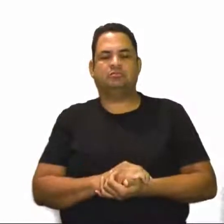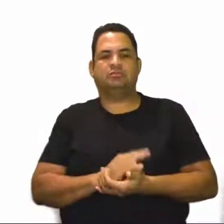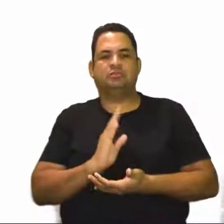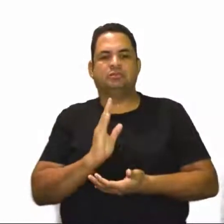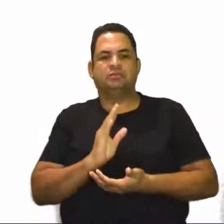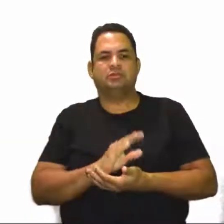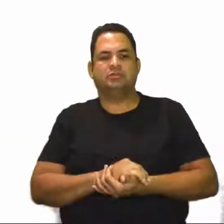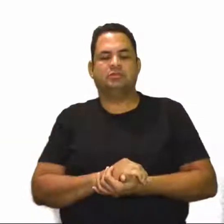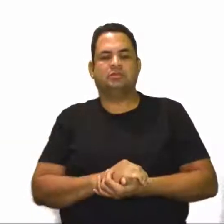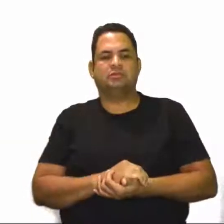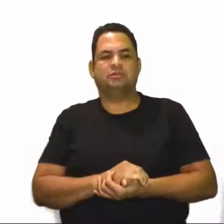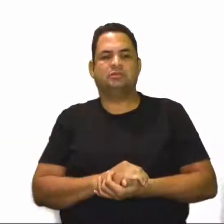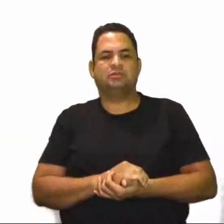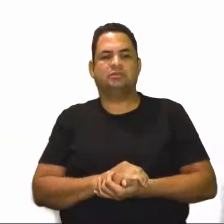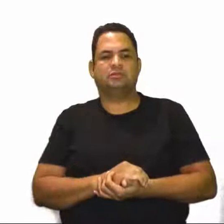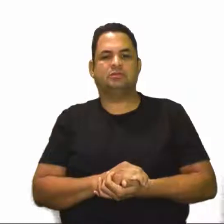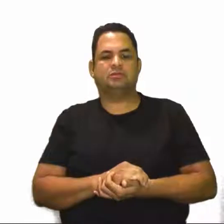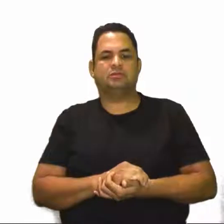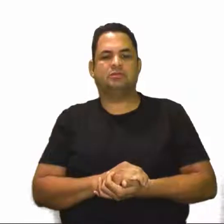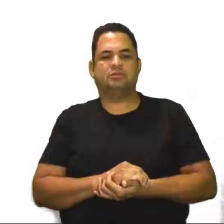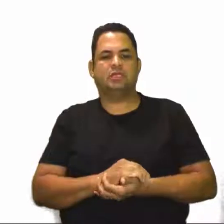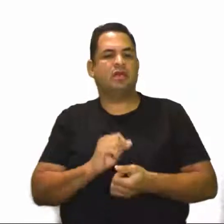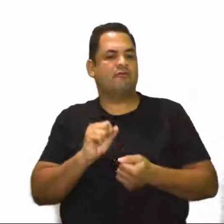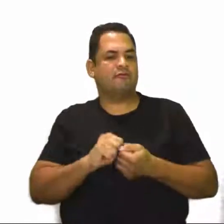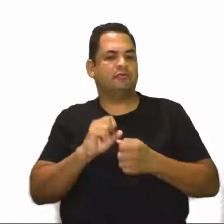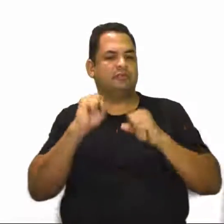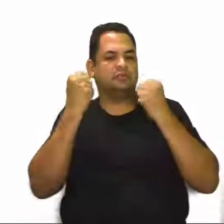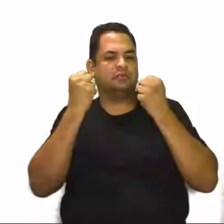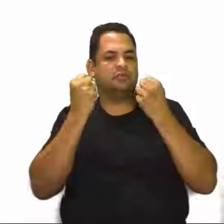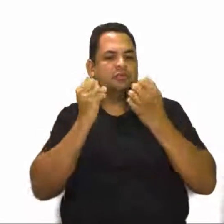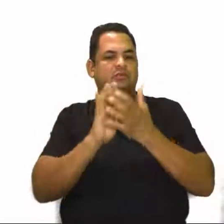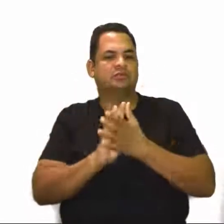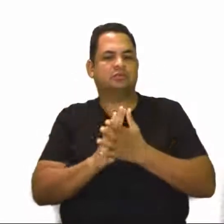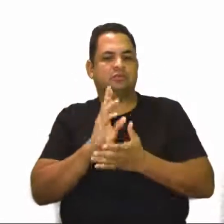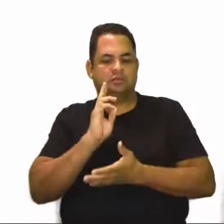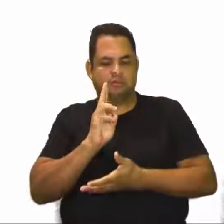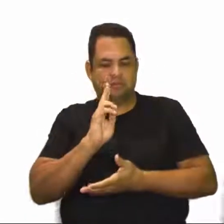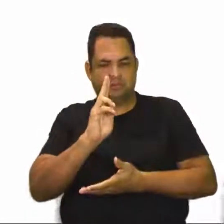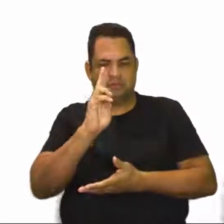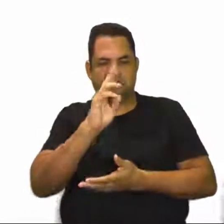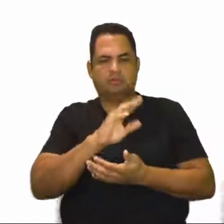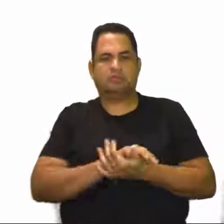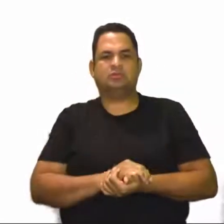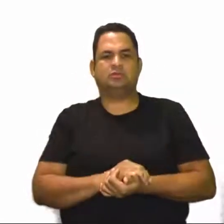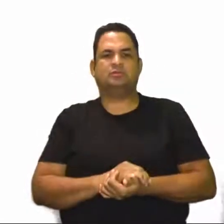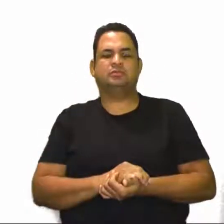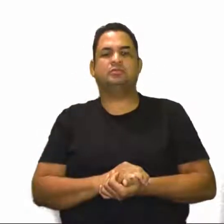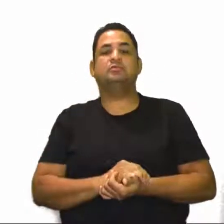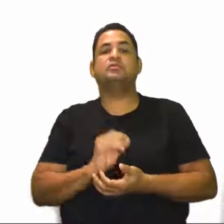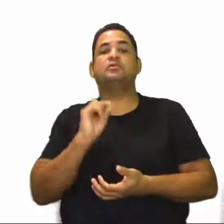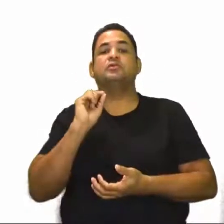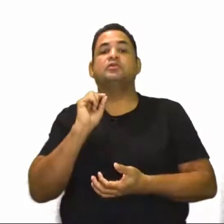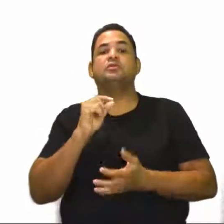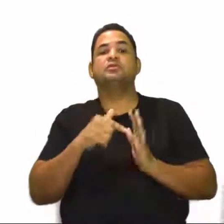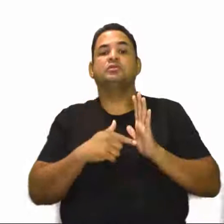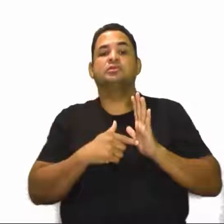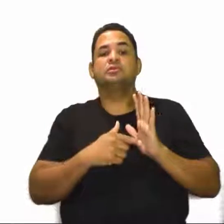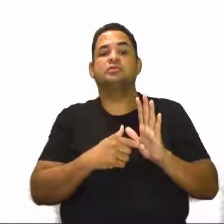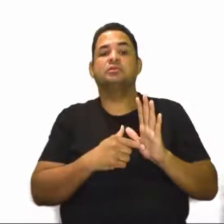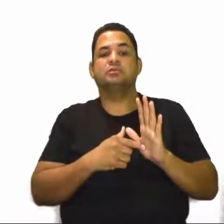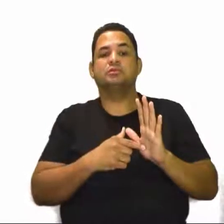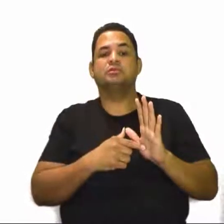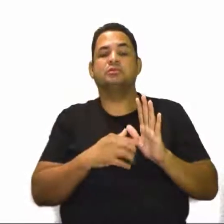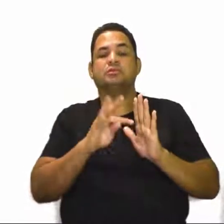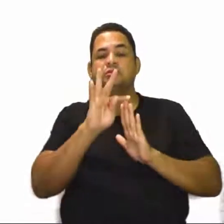a gente tem que evadir? A realização de atividades físicas regulares? Então, o que o texto trouxe? Vou